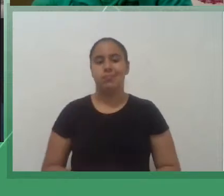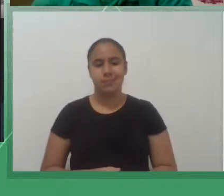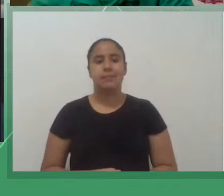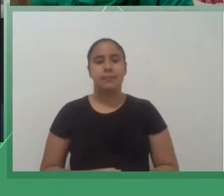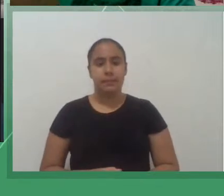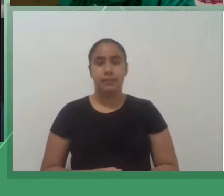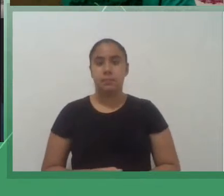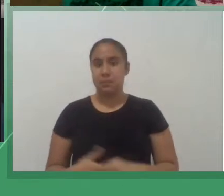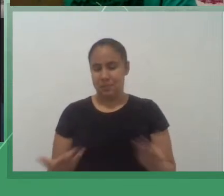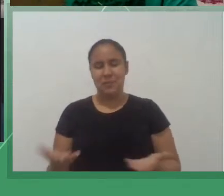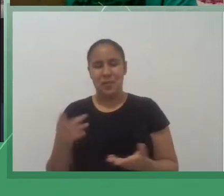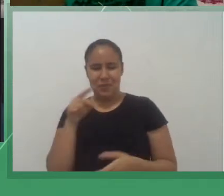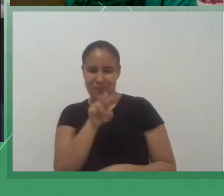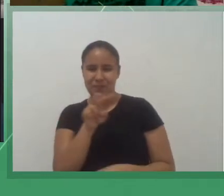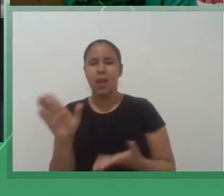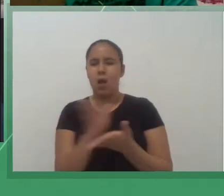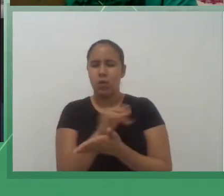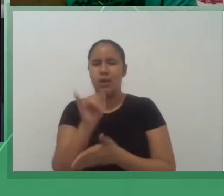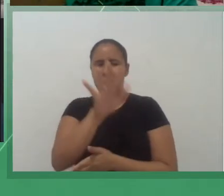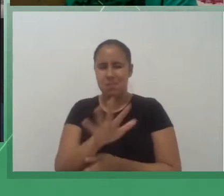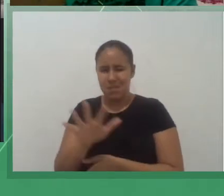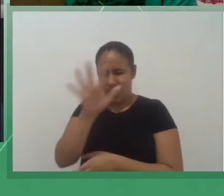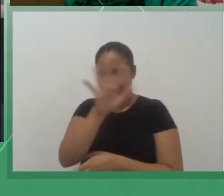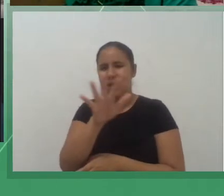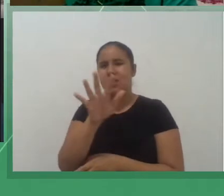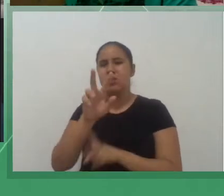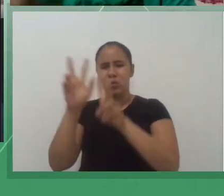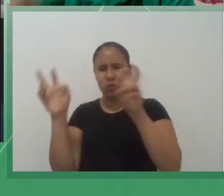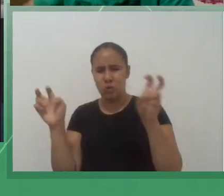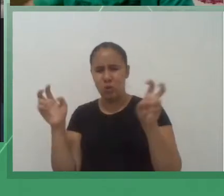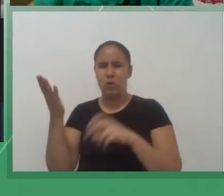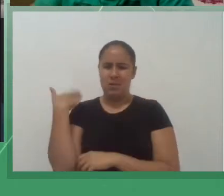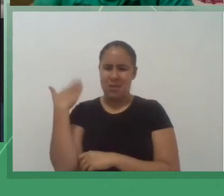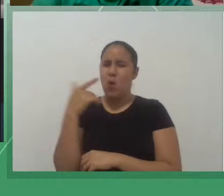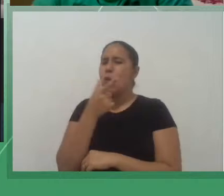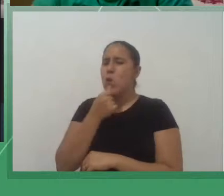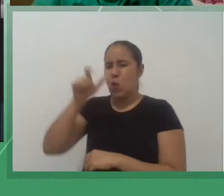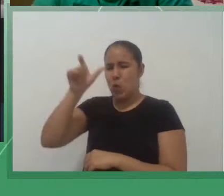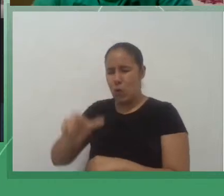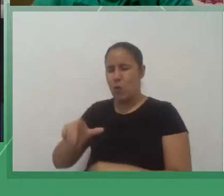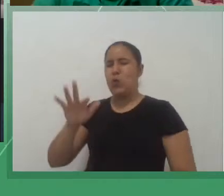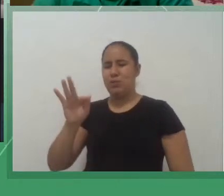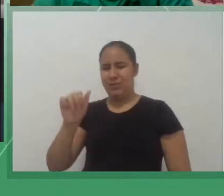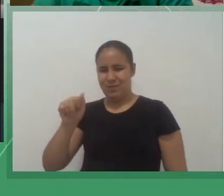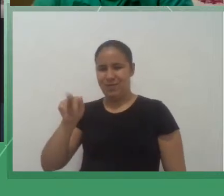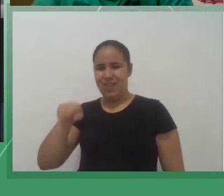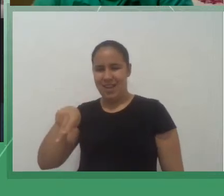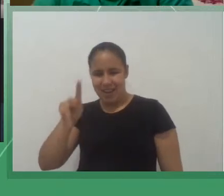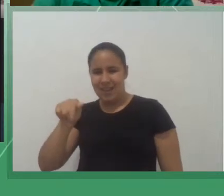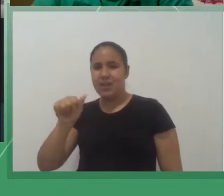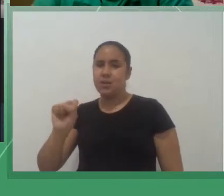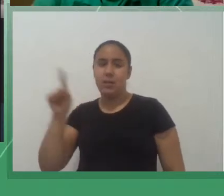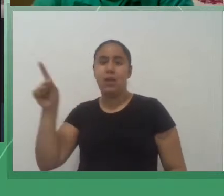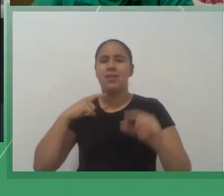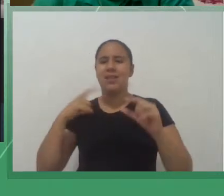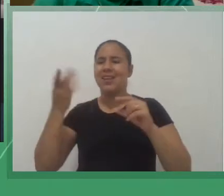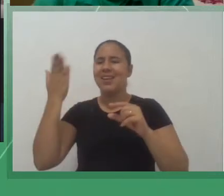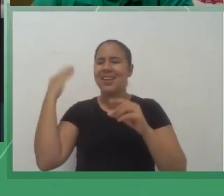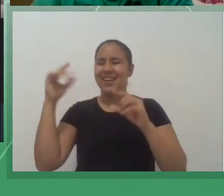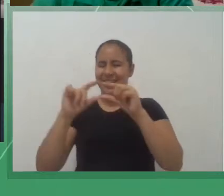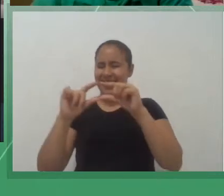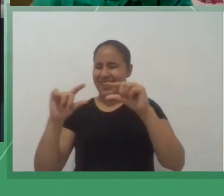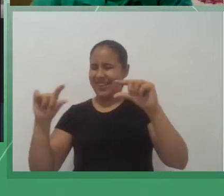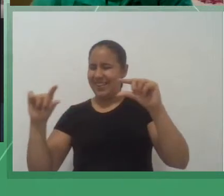aqui são algumas imagens também da folha de contato de Farcas né a gente pode ver aqui que ele trouxe filmes tantos coloridos